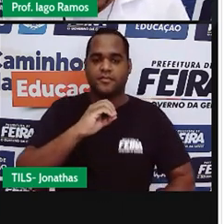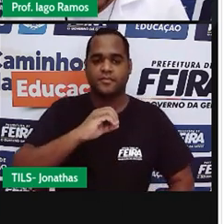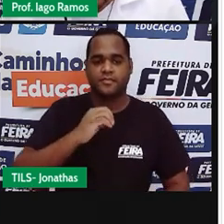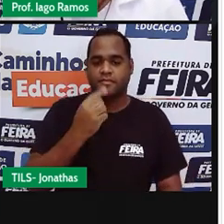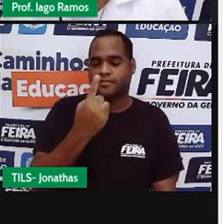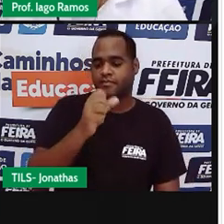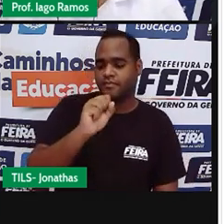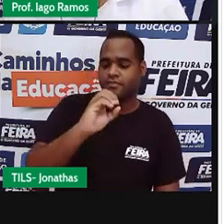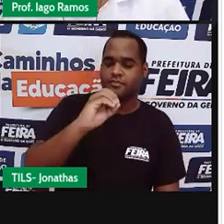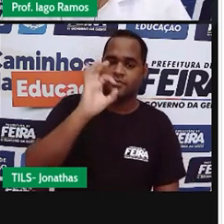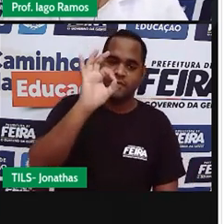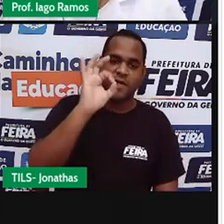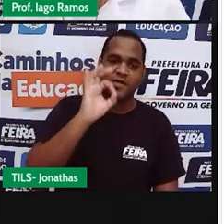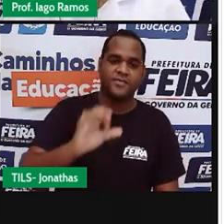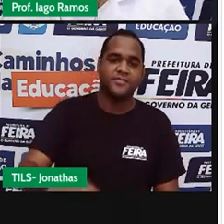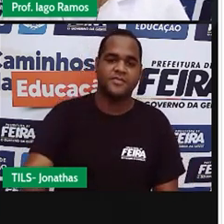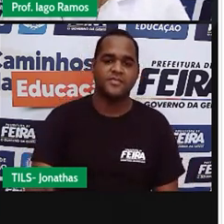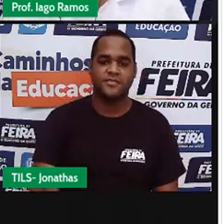graus.